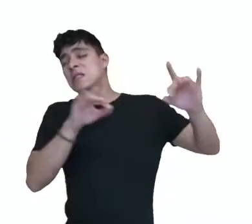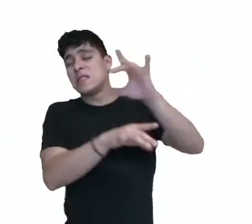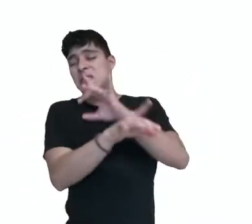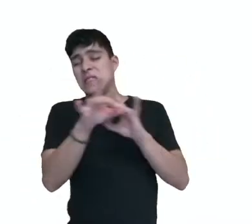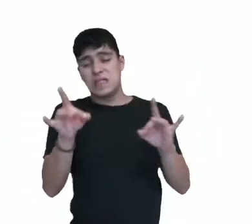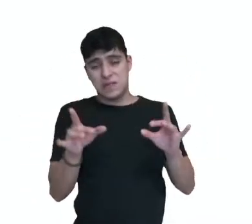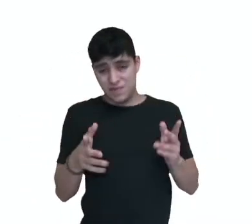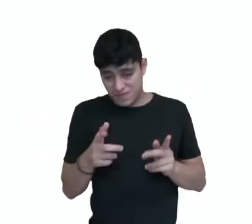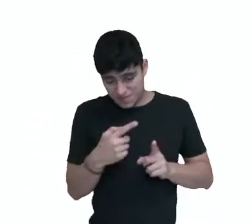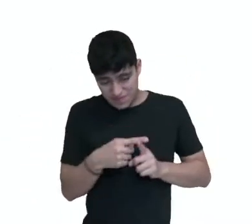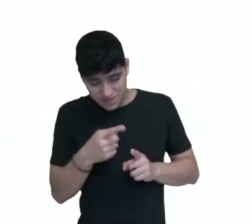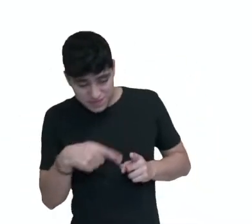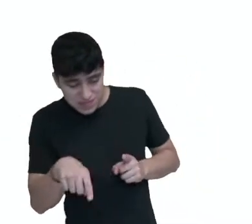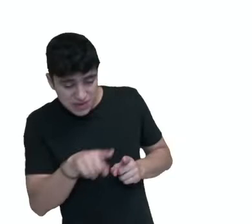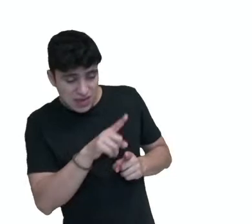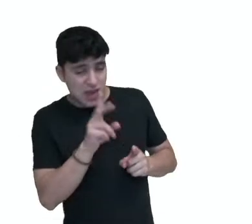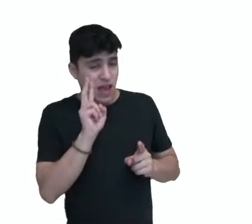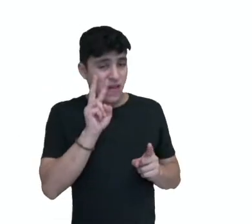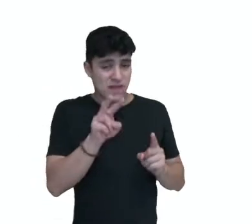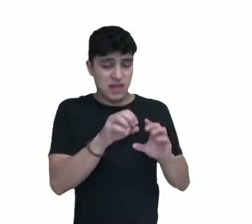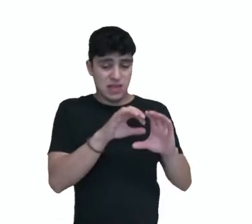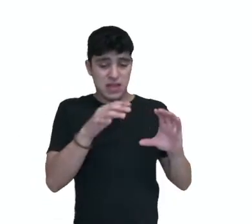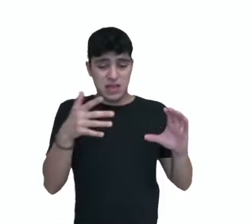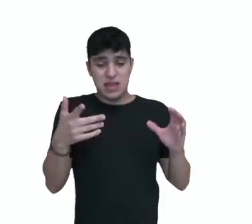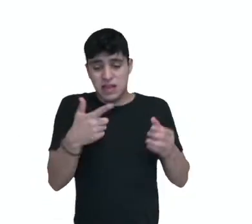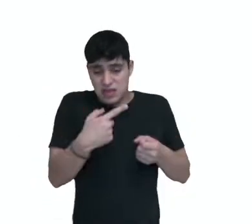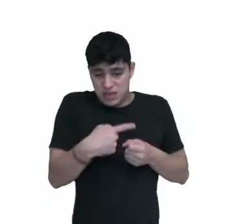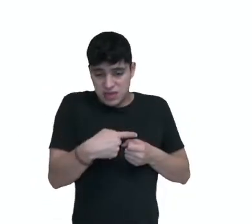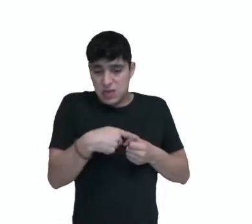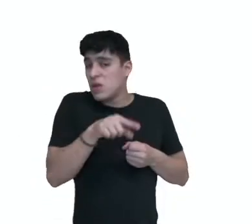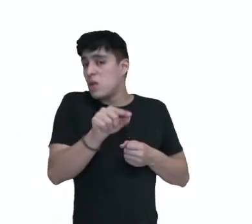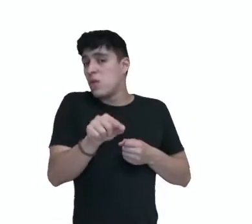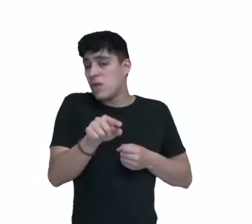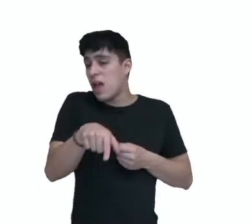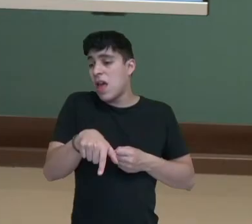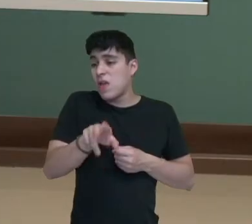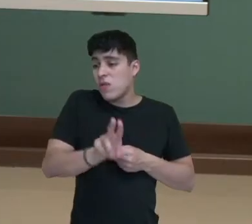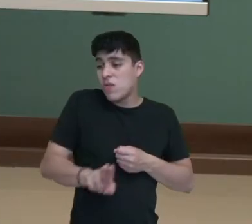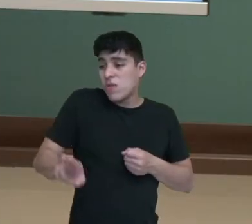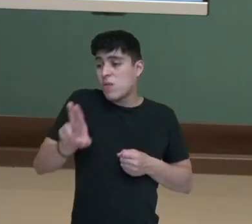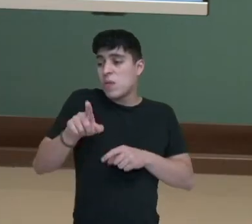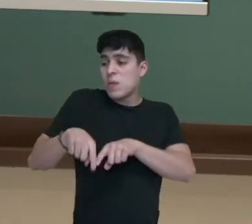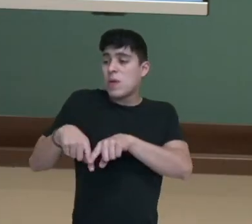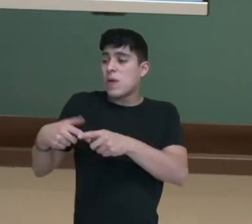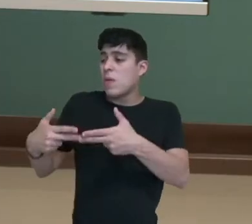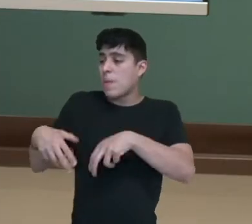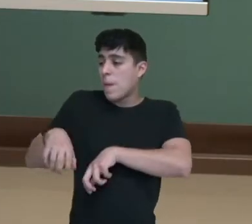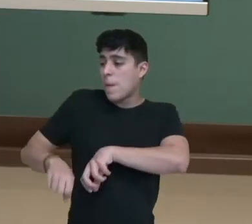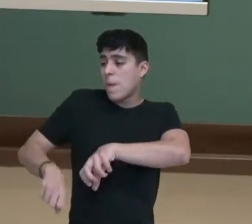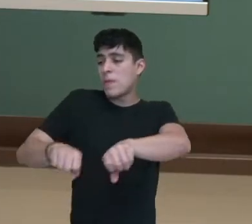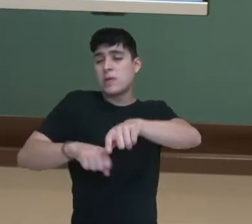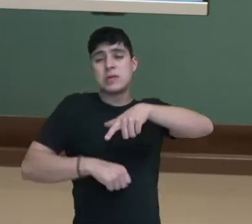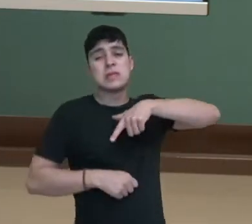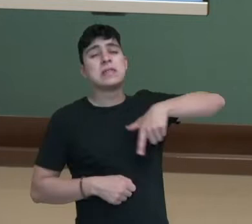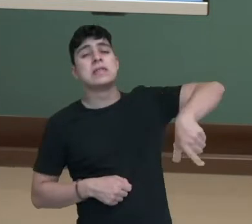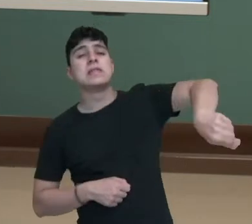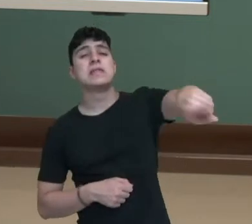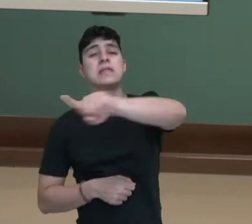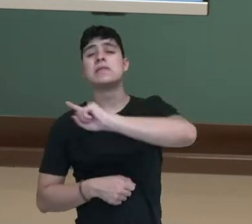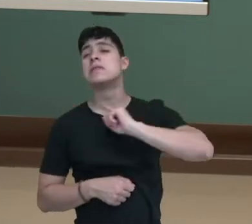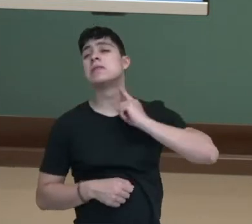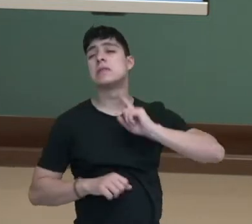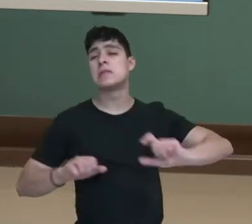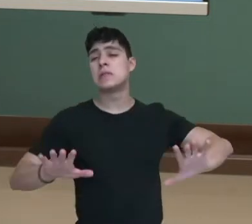muitas das características de uma cidade feita a partir da utilização desses recursos tem índices de poluição muito alto.